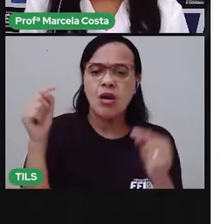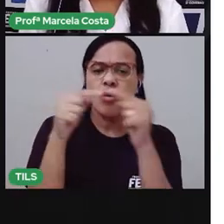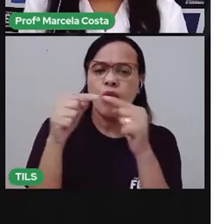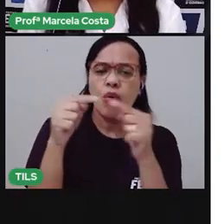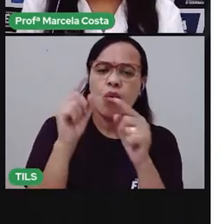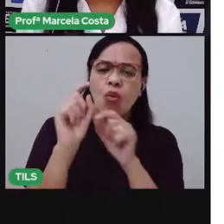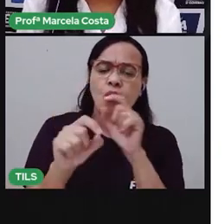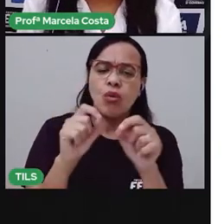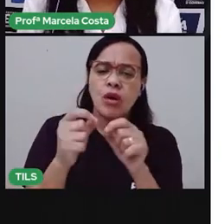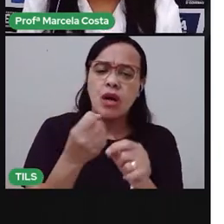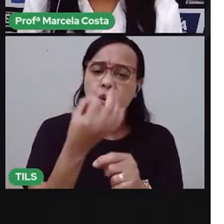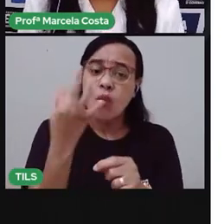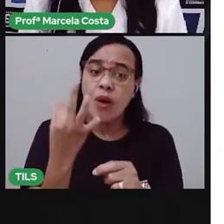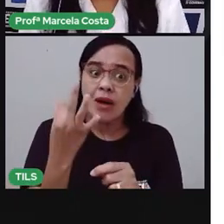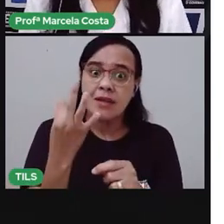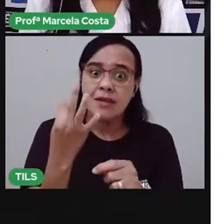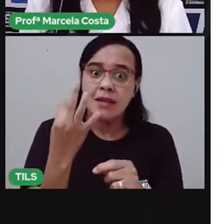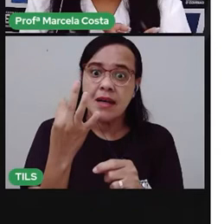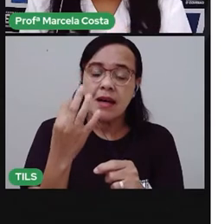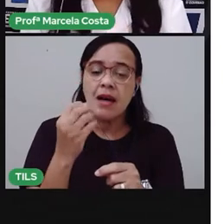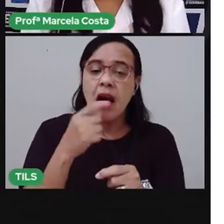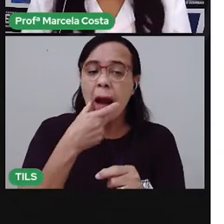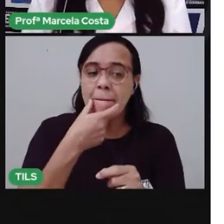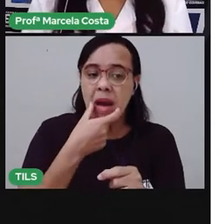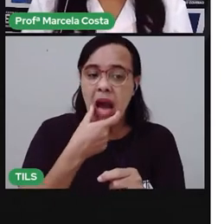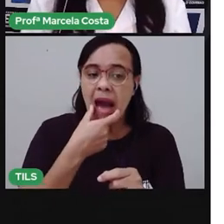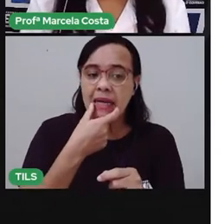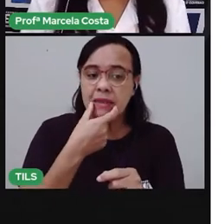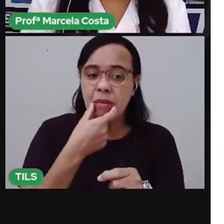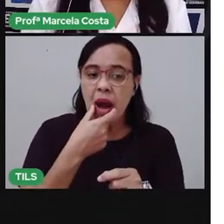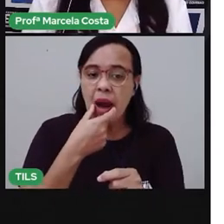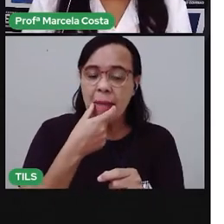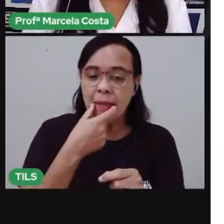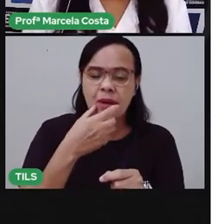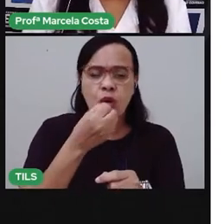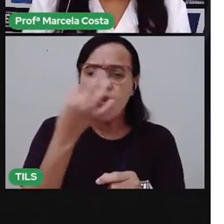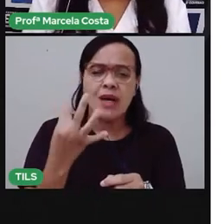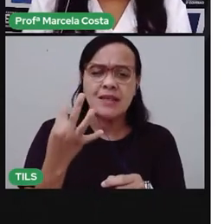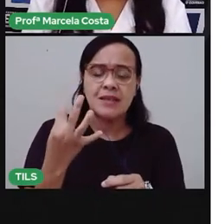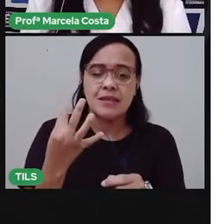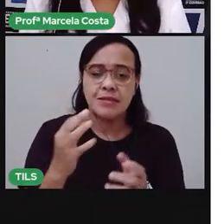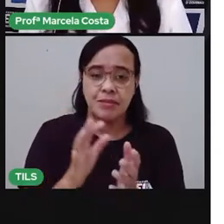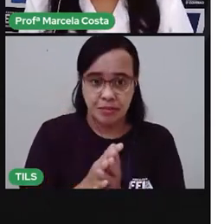contar quantas vezes a gente abre a boca para falar aquela palavra.